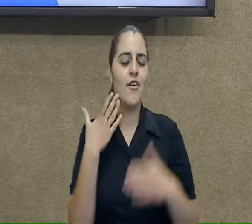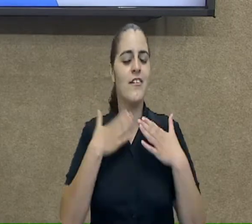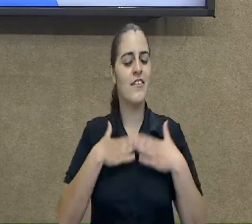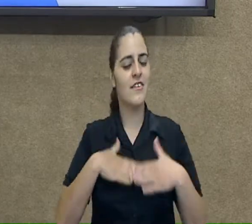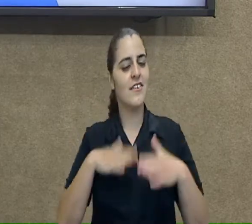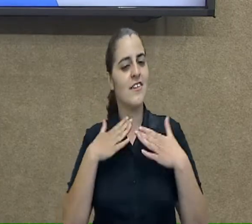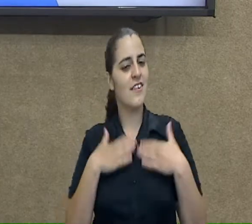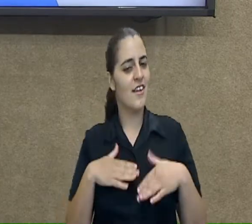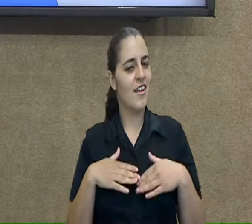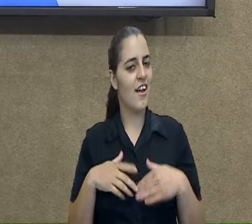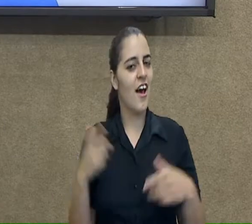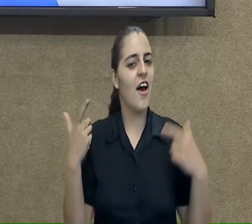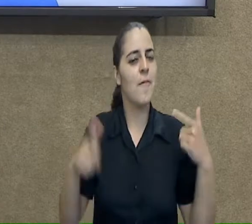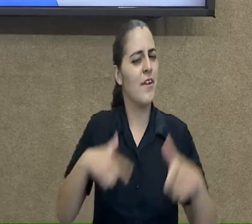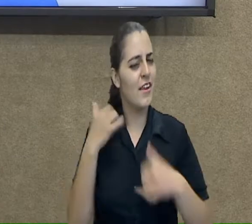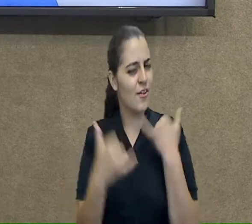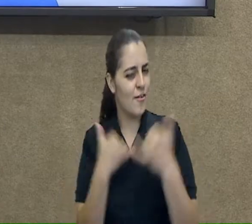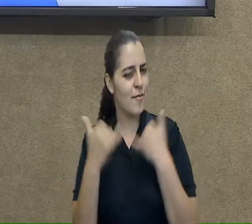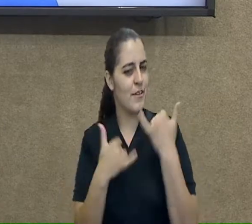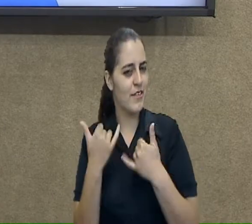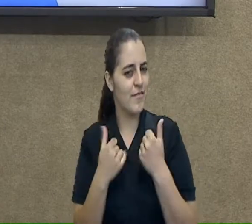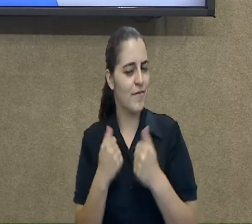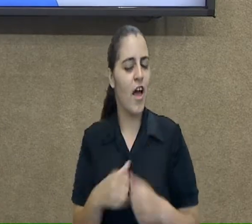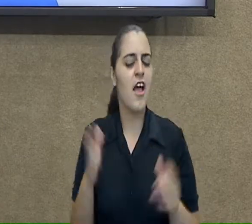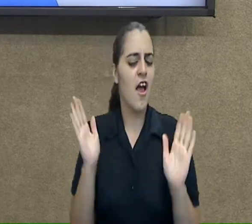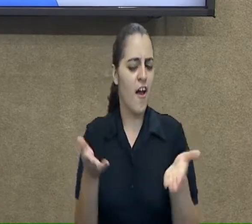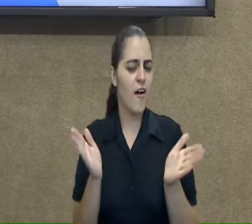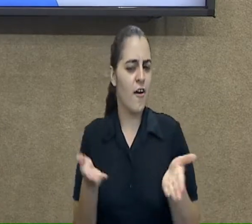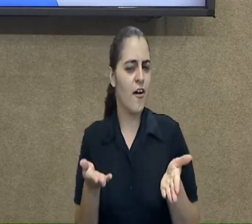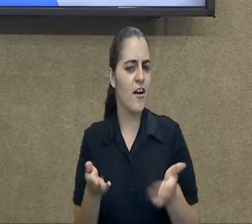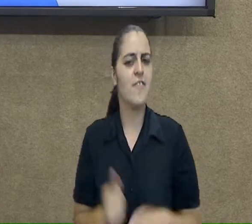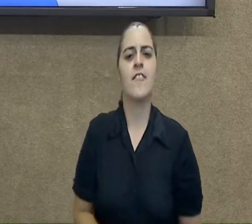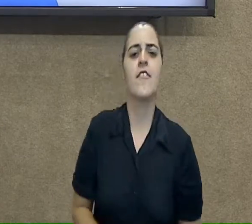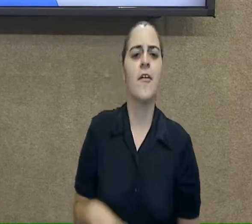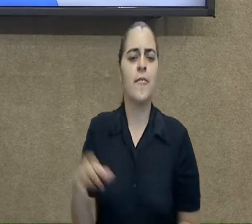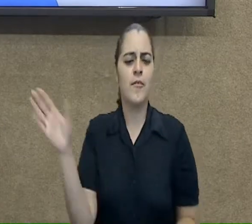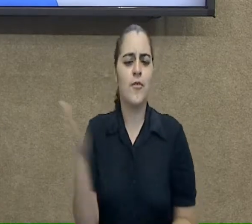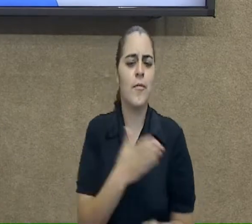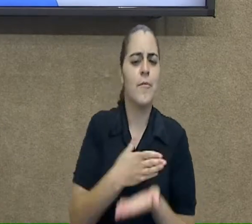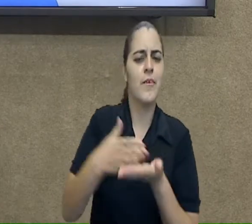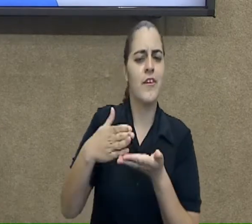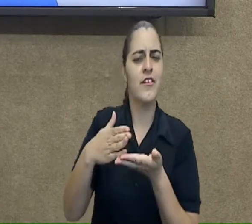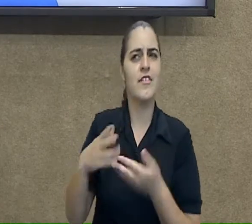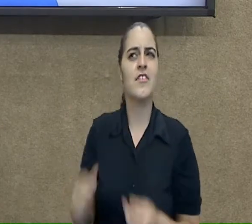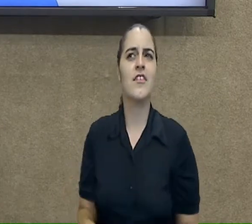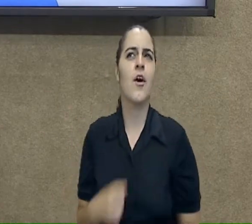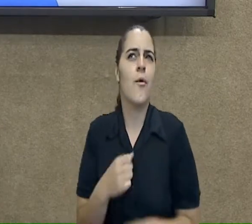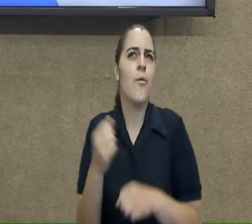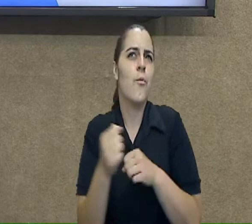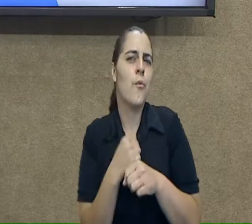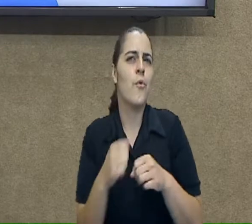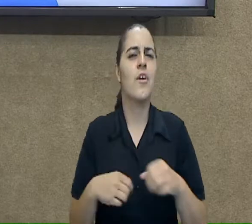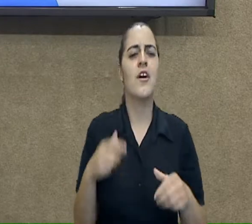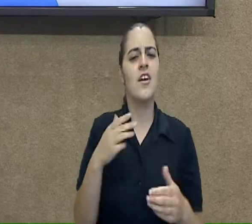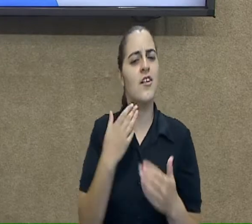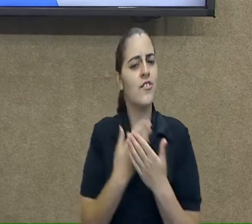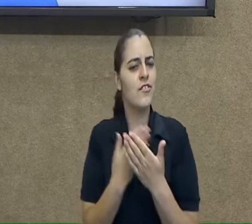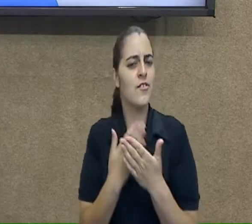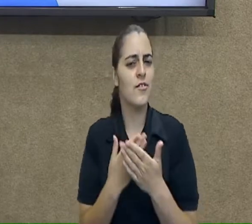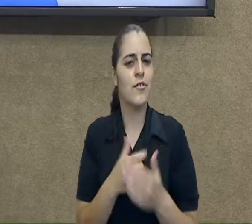descanso? Aproveitou bastante? E agora? Agora nós vamos começar o ano escolar de